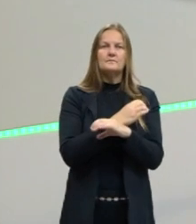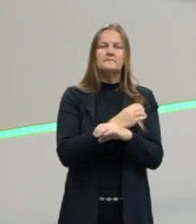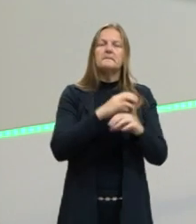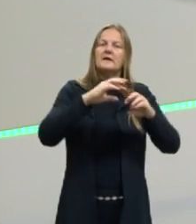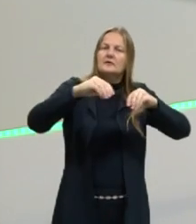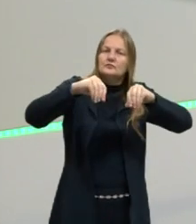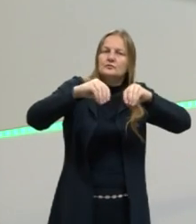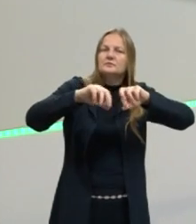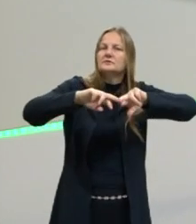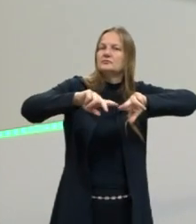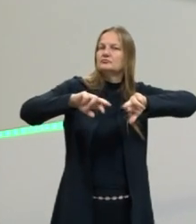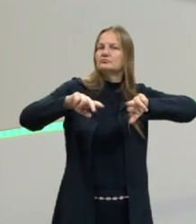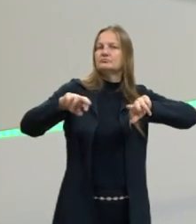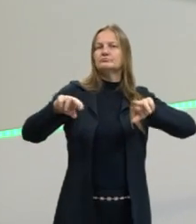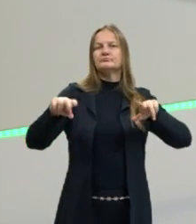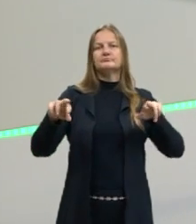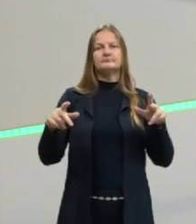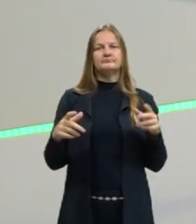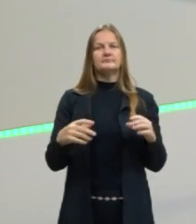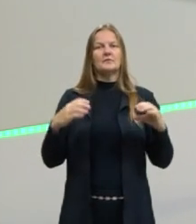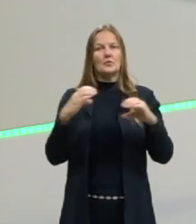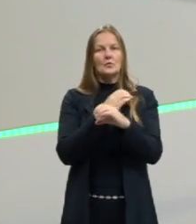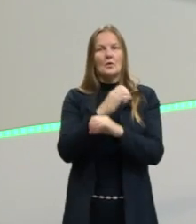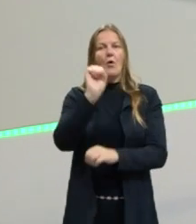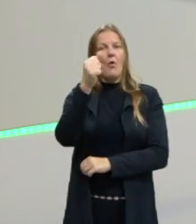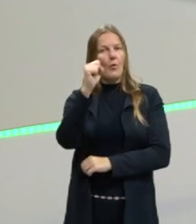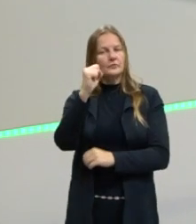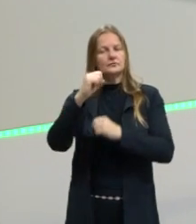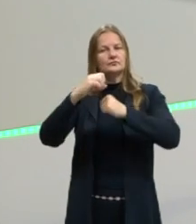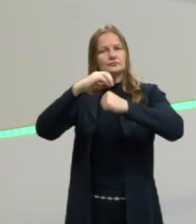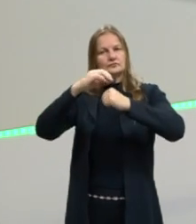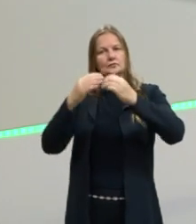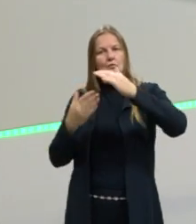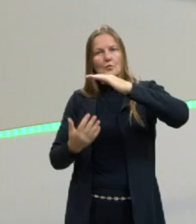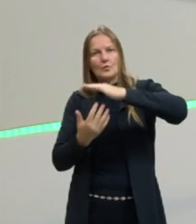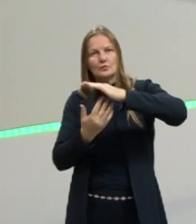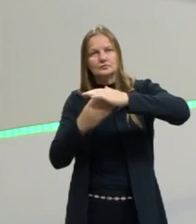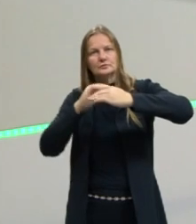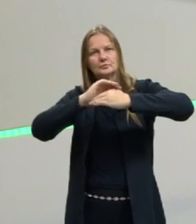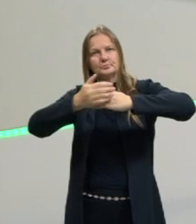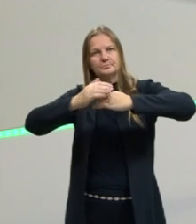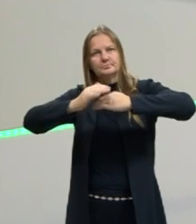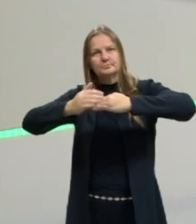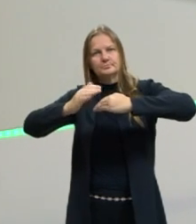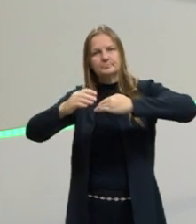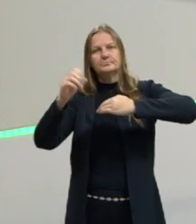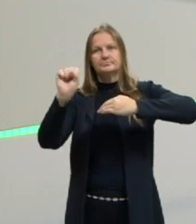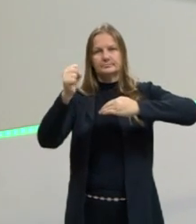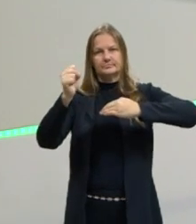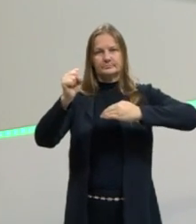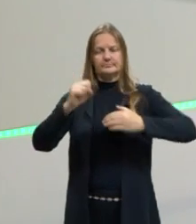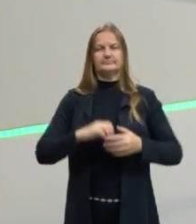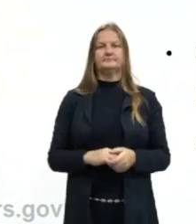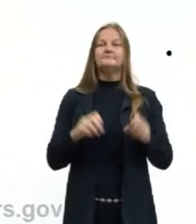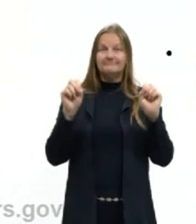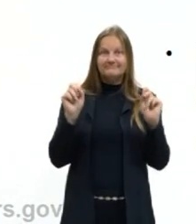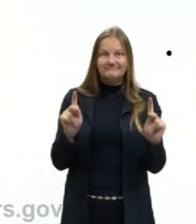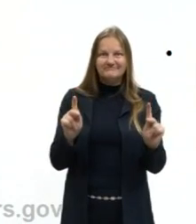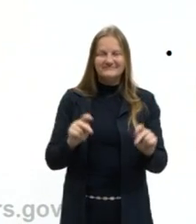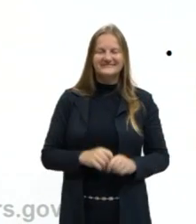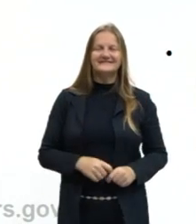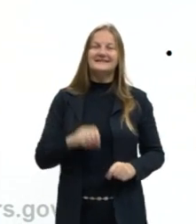substâncias através desse octeto, de formar este octeto. Ok? É